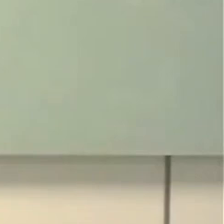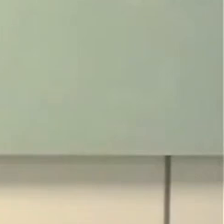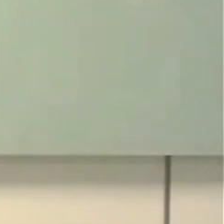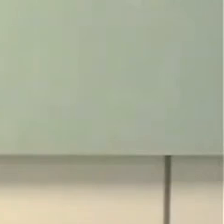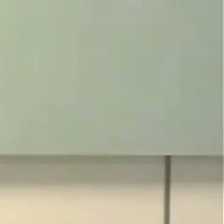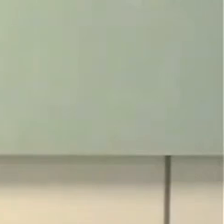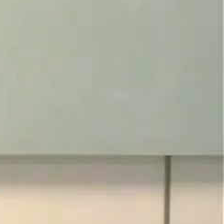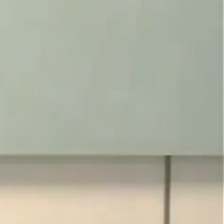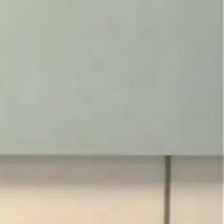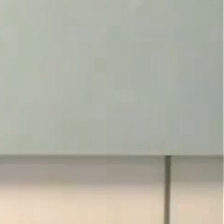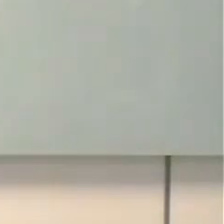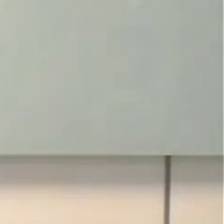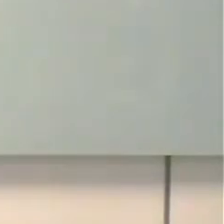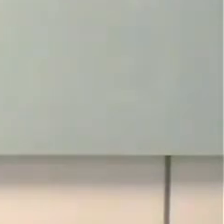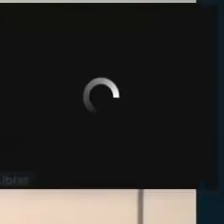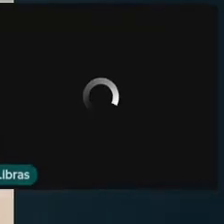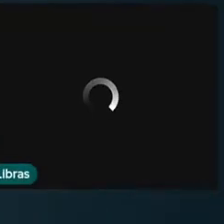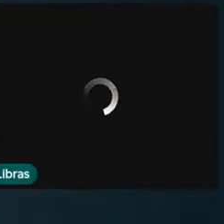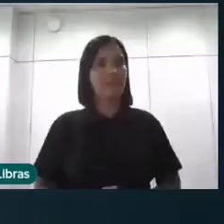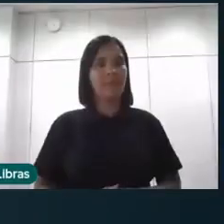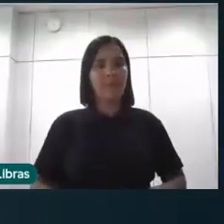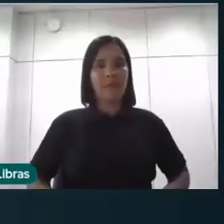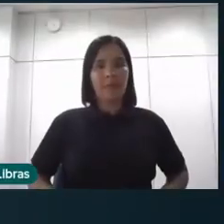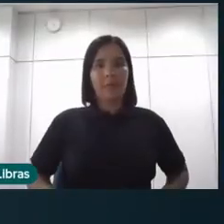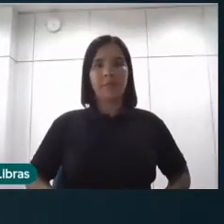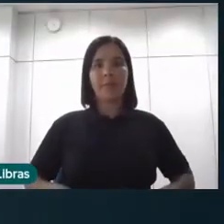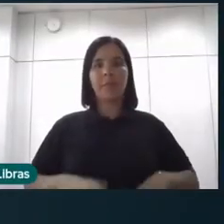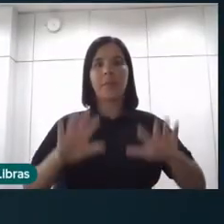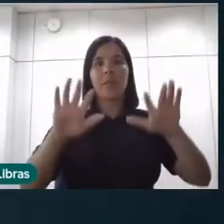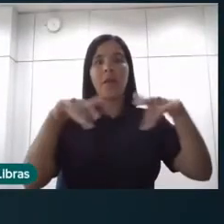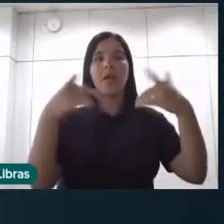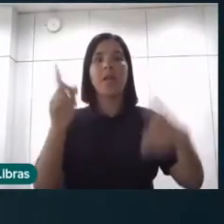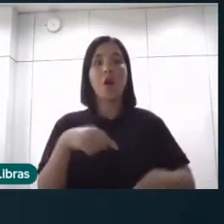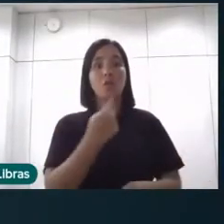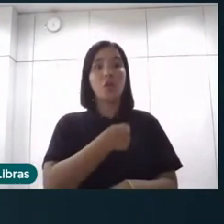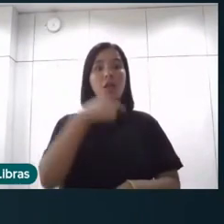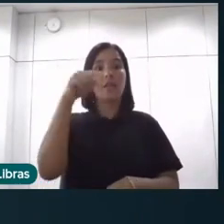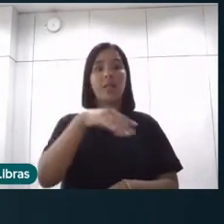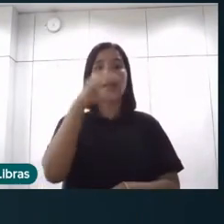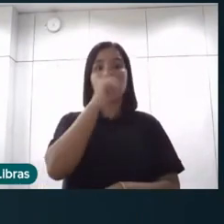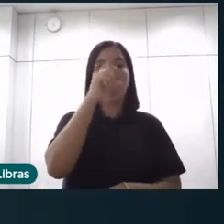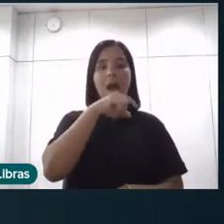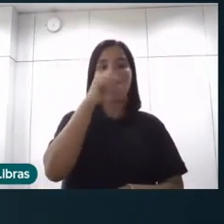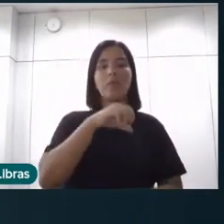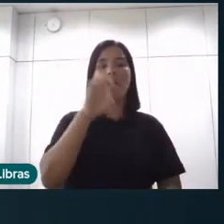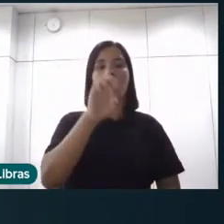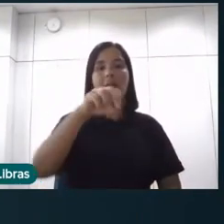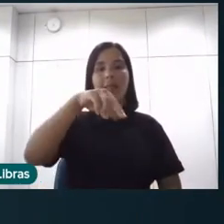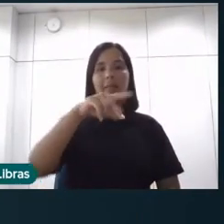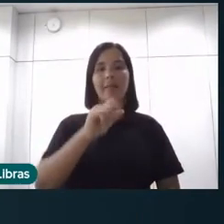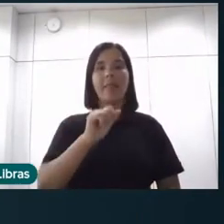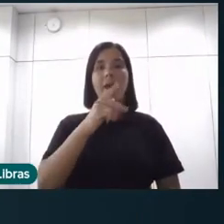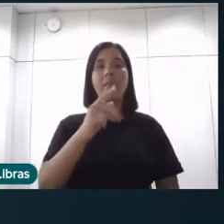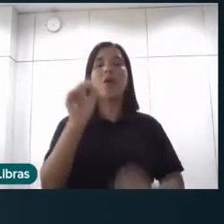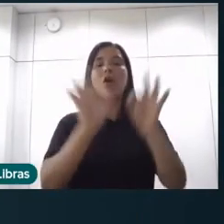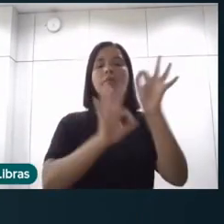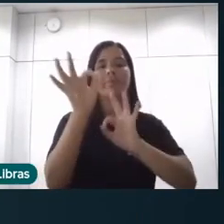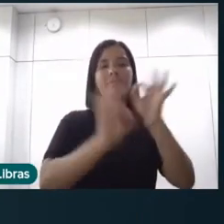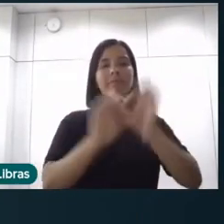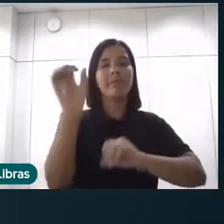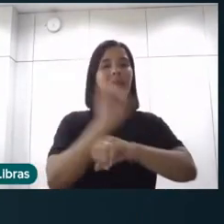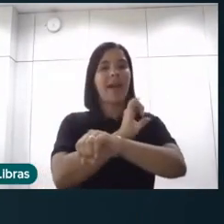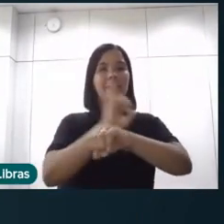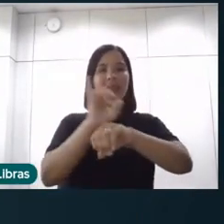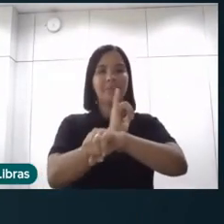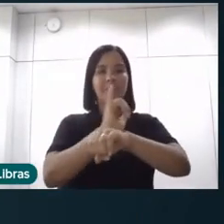semana eu vim sábado, né. A gente estava aqui no sábado na ENAP, fazendo o planejamento estratégico. E, de fato,